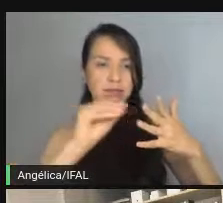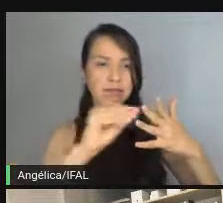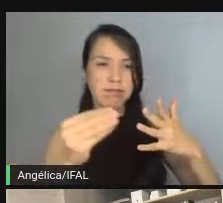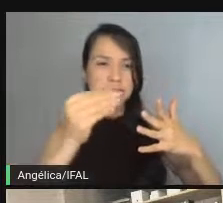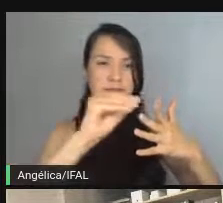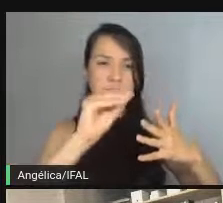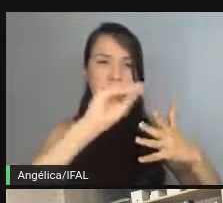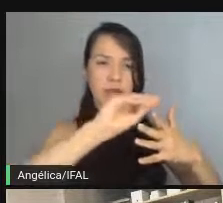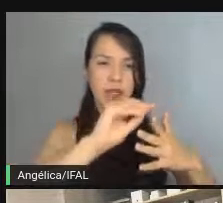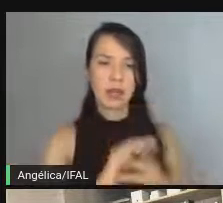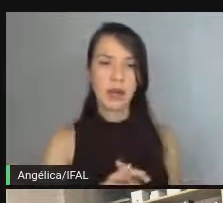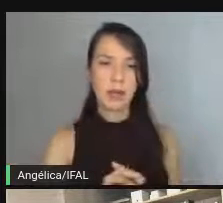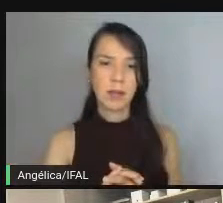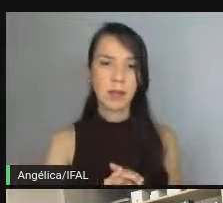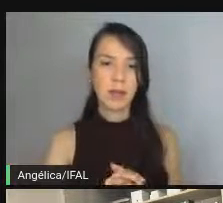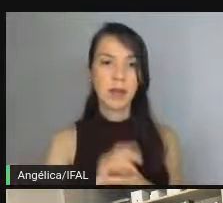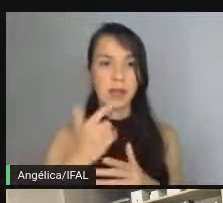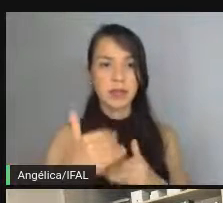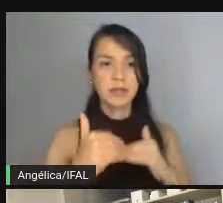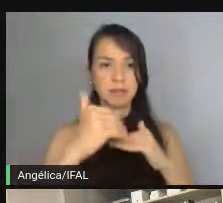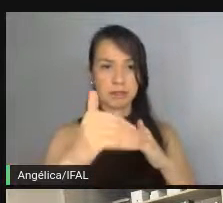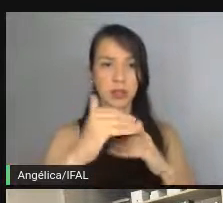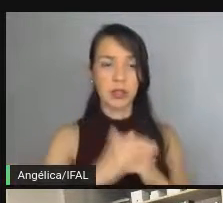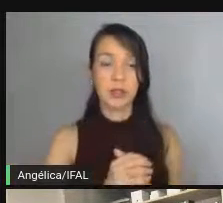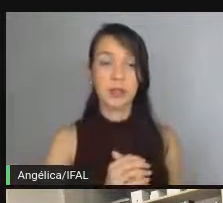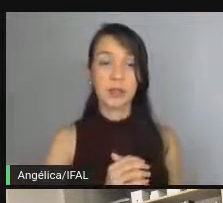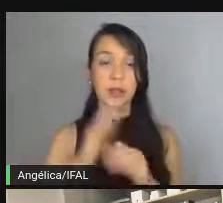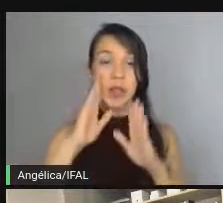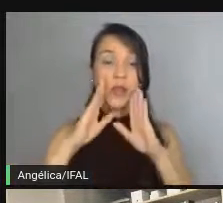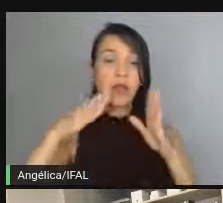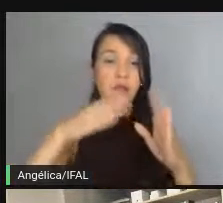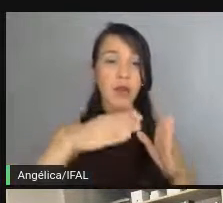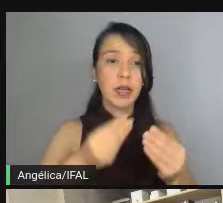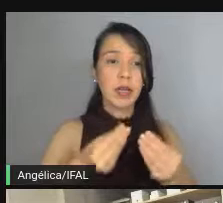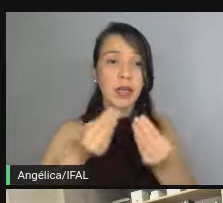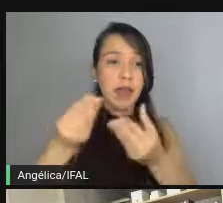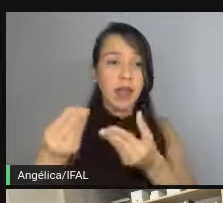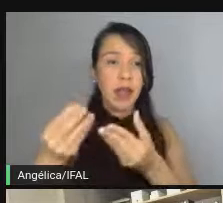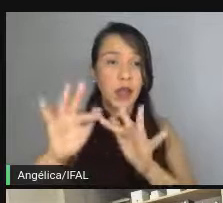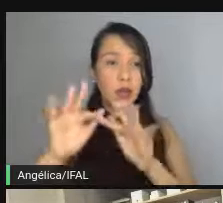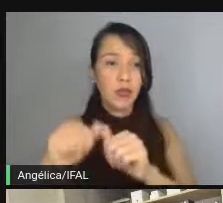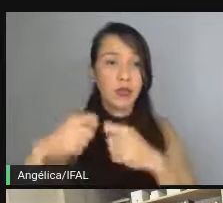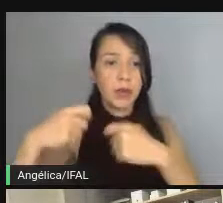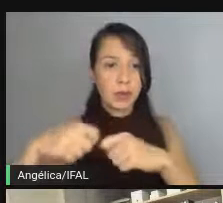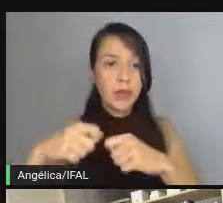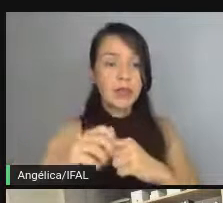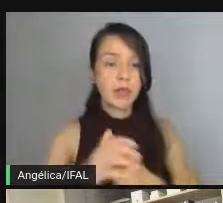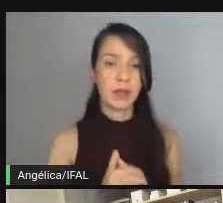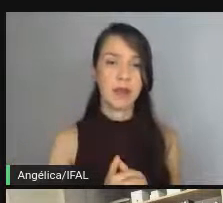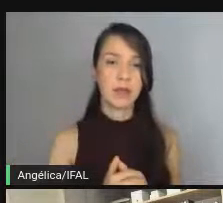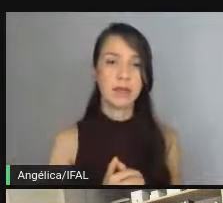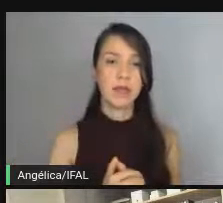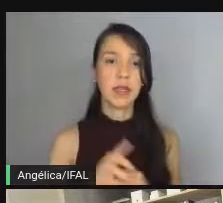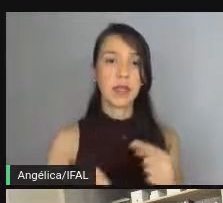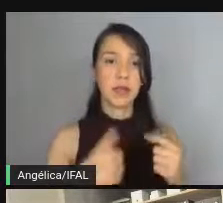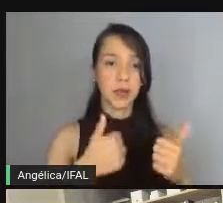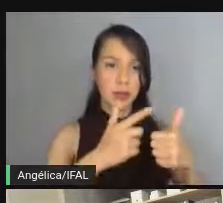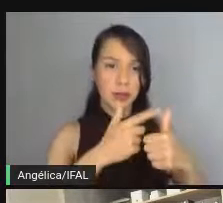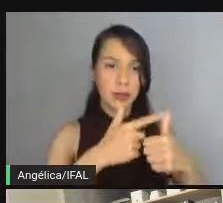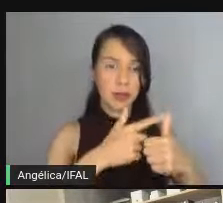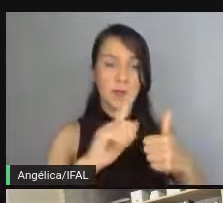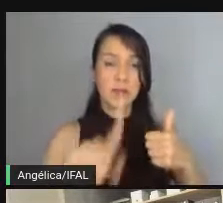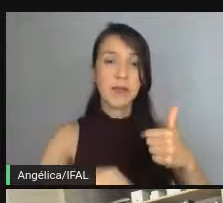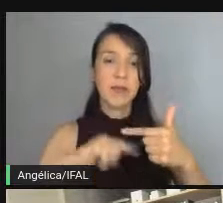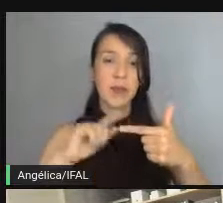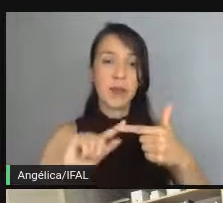vai adicionar e assim por diante. Então, foque na entrega do que precisa ser realizado. Beleza? Esse foi o passo 1. O